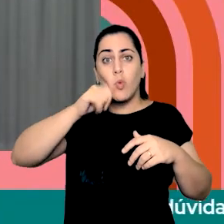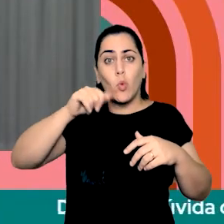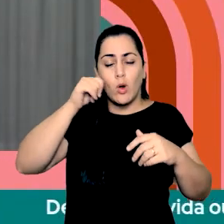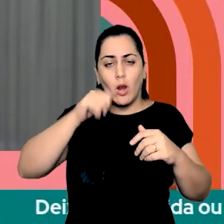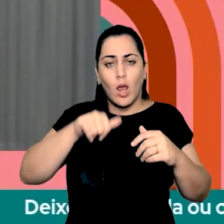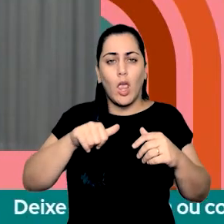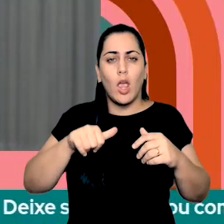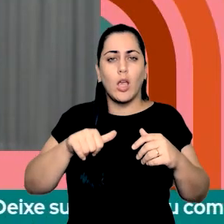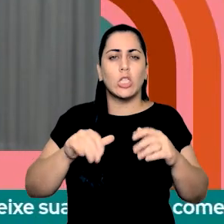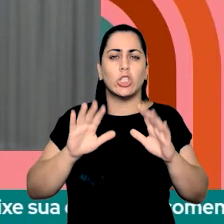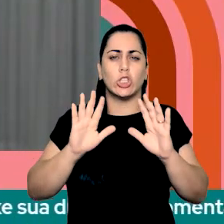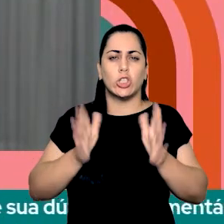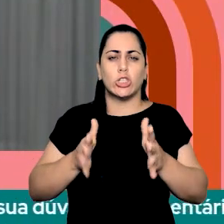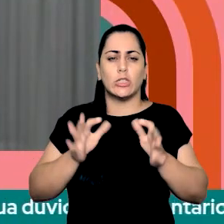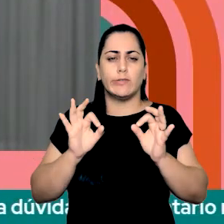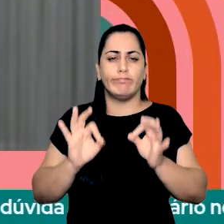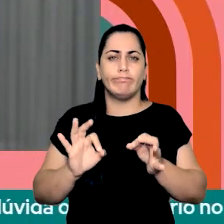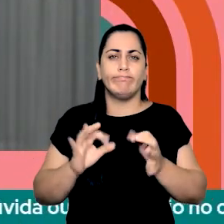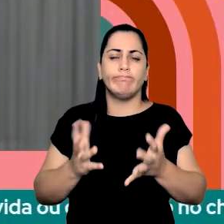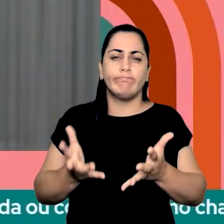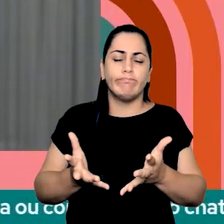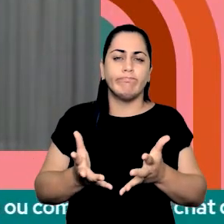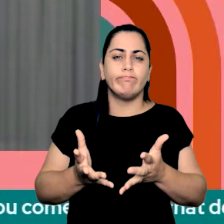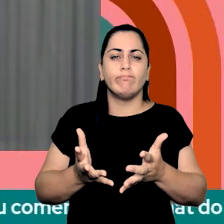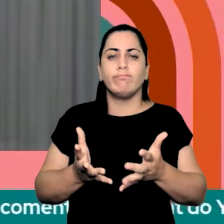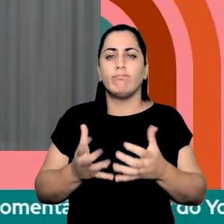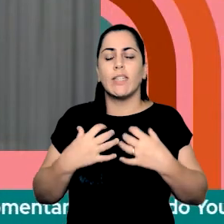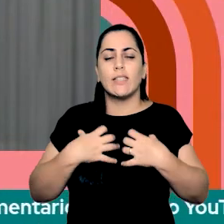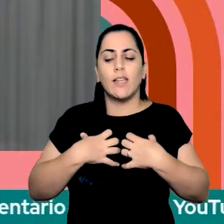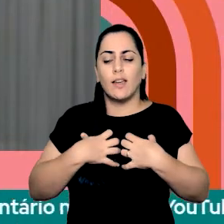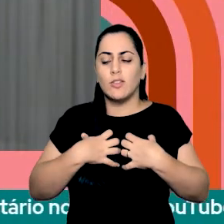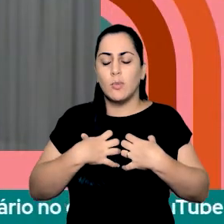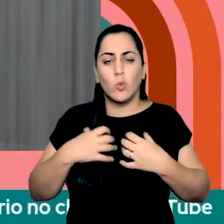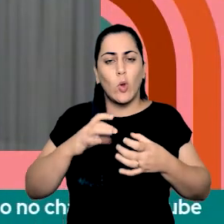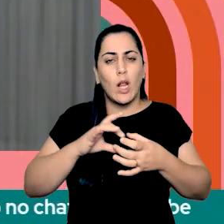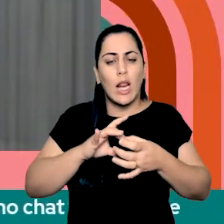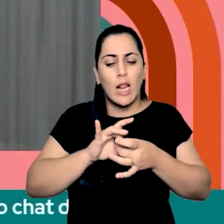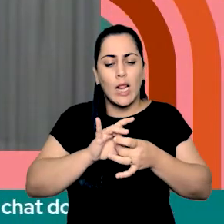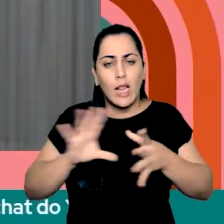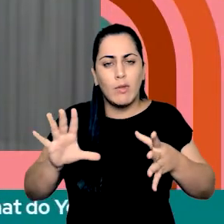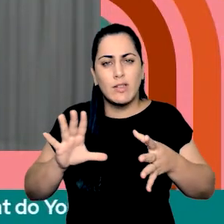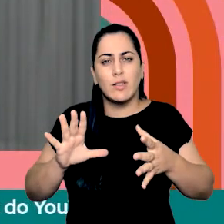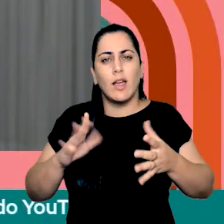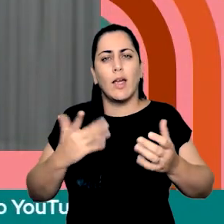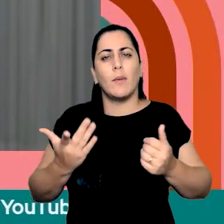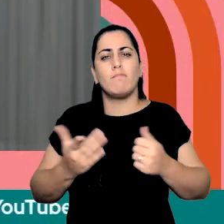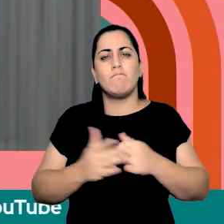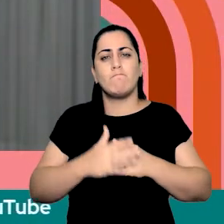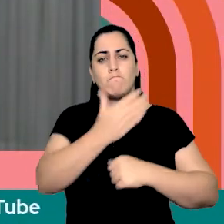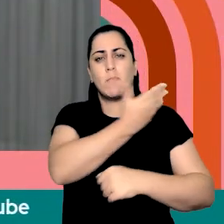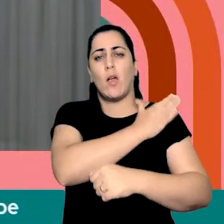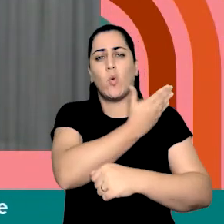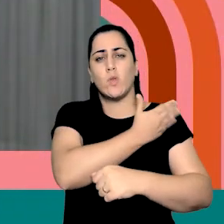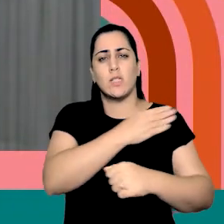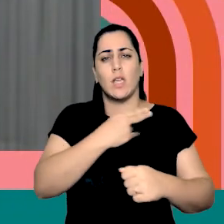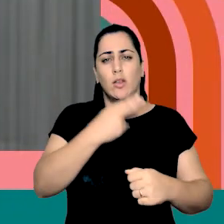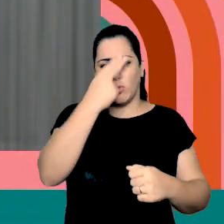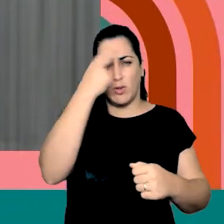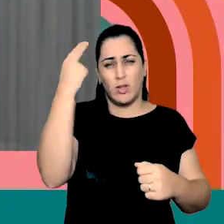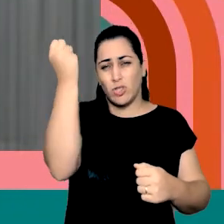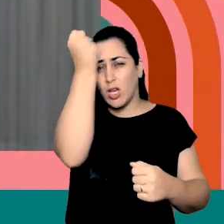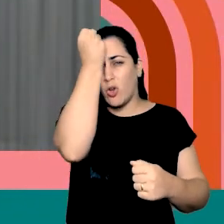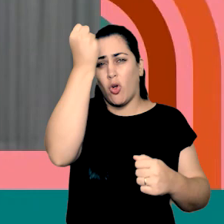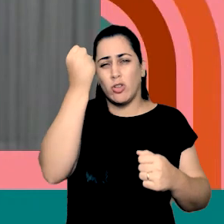libertação dos preconceitos, dos desestereótipos que a gente aprende, que a gente